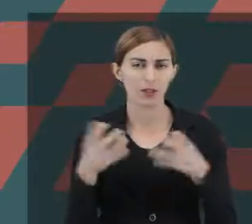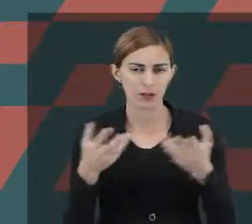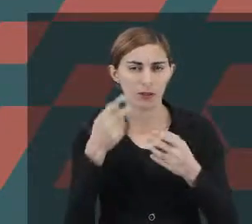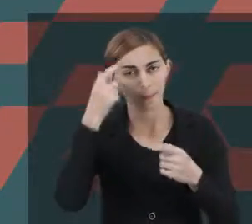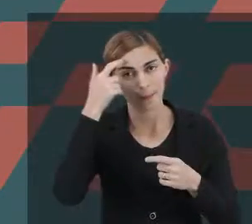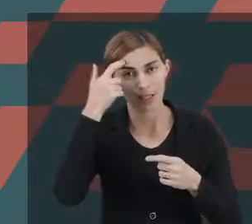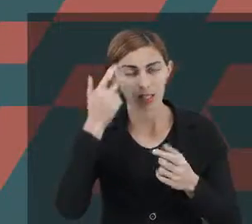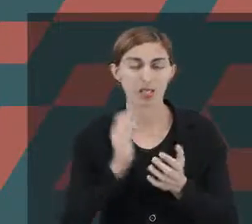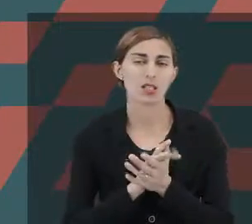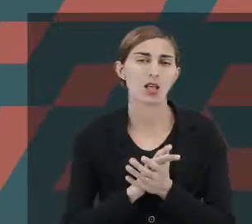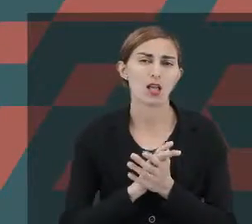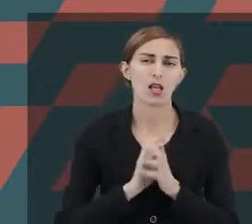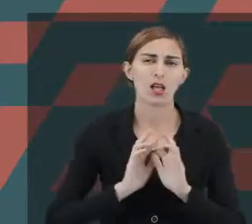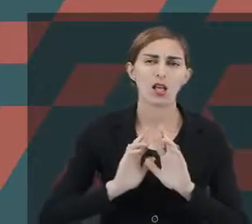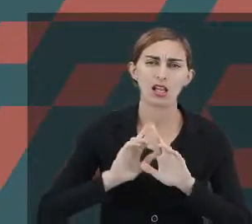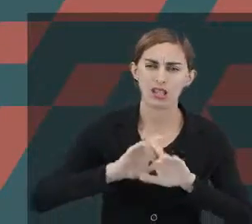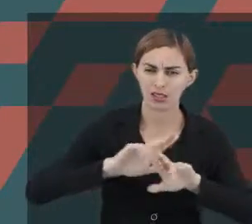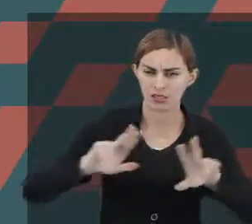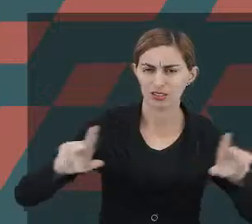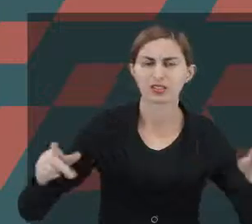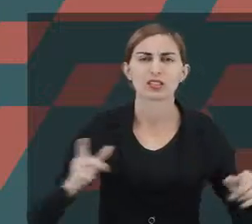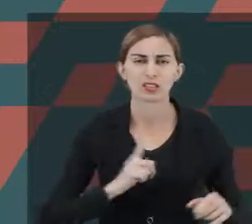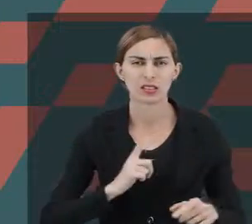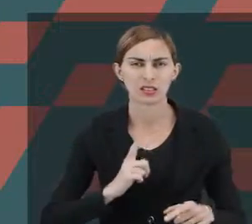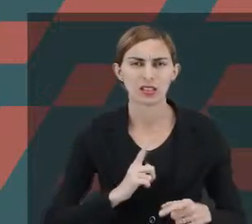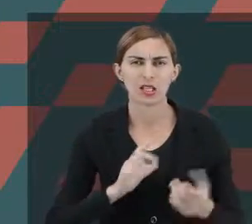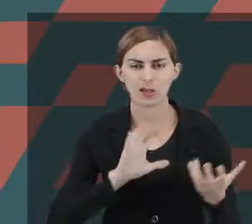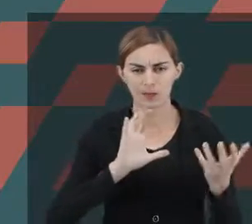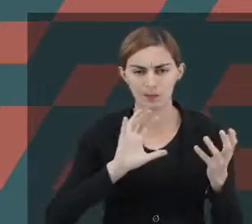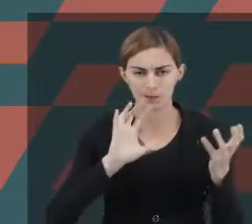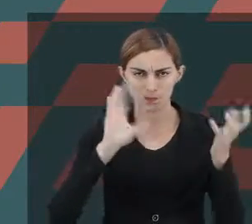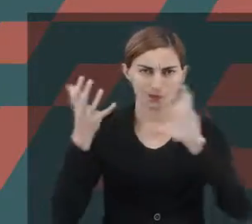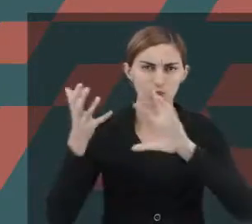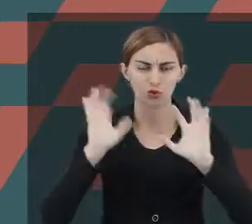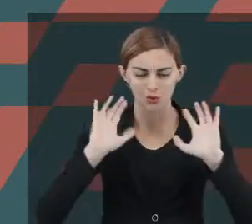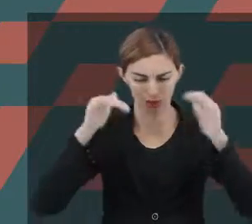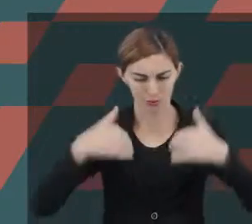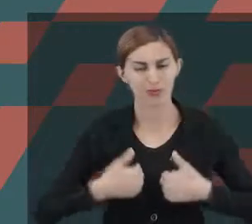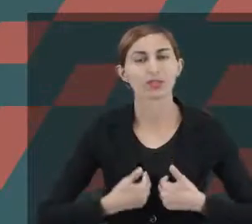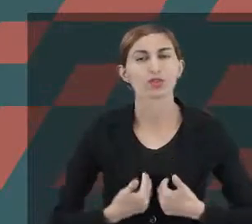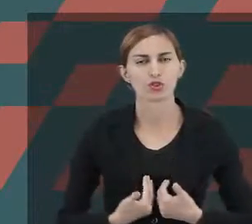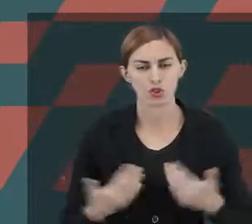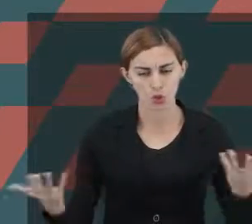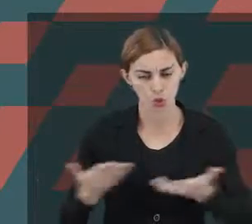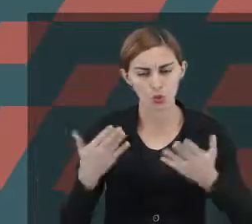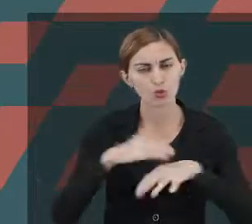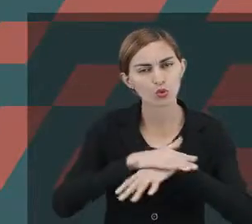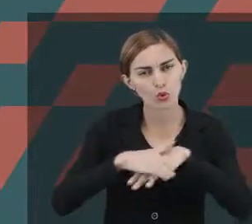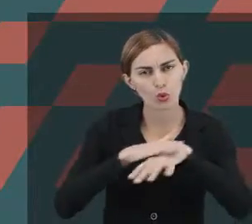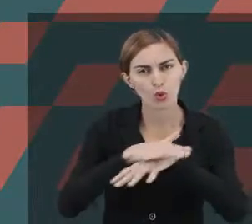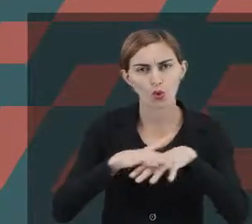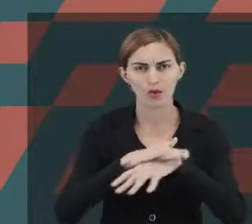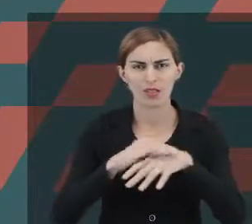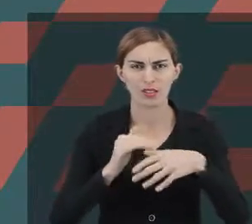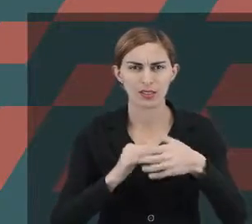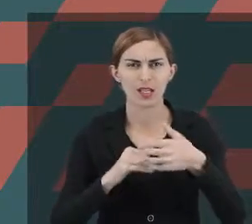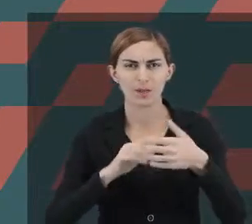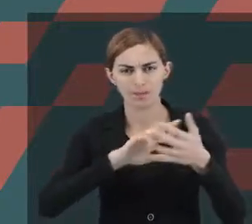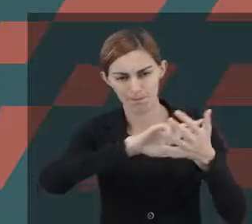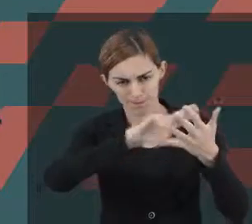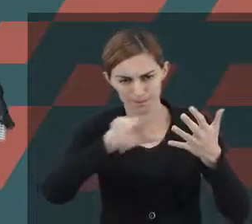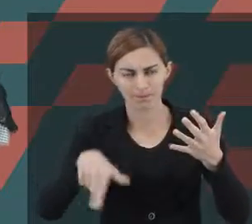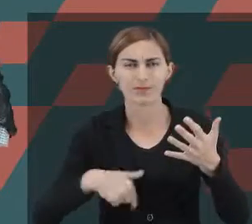Podemos agora pensar nas dimensões que existem em relação ao transtorno do espectro autista. Vamos hoje conversar sobre dez